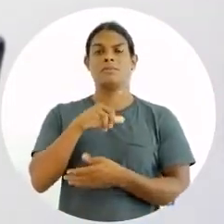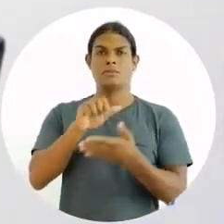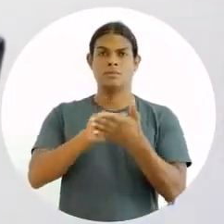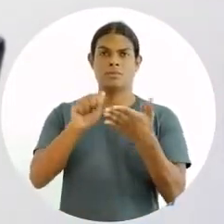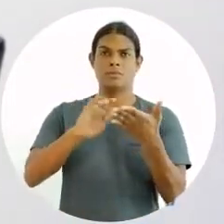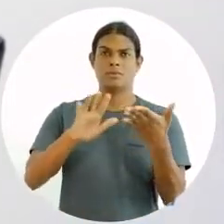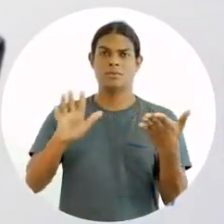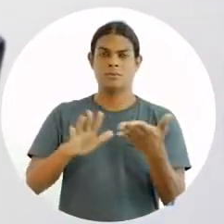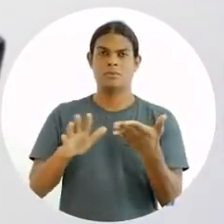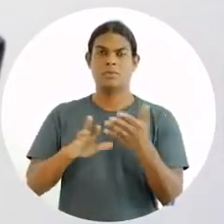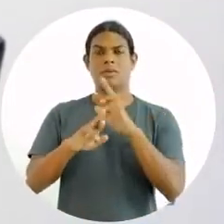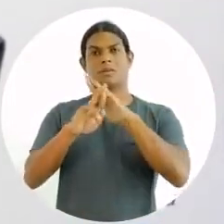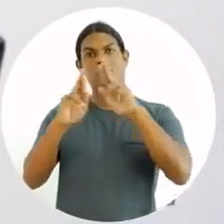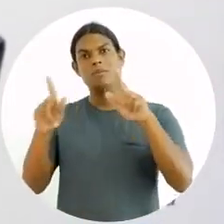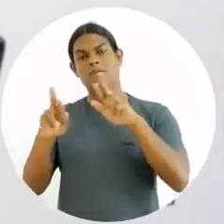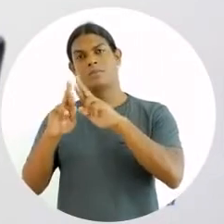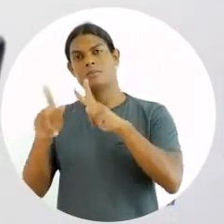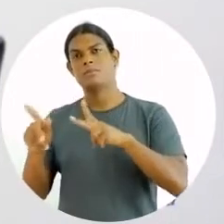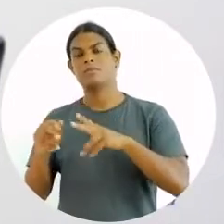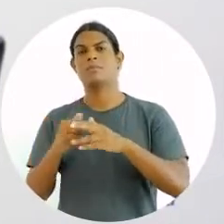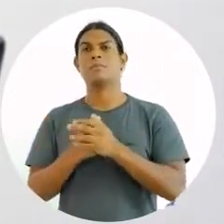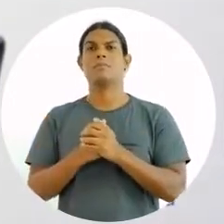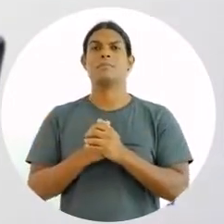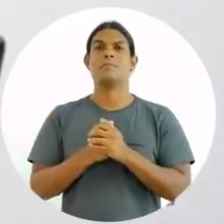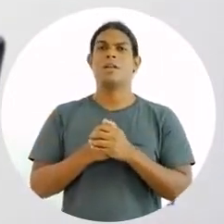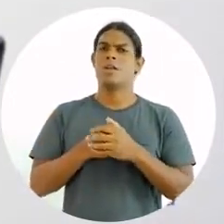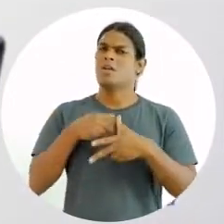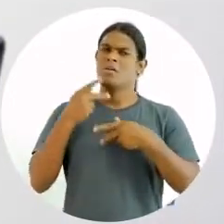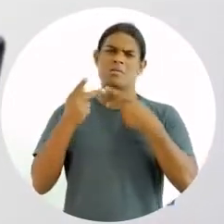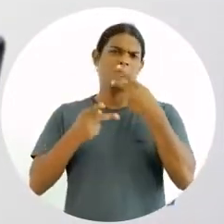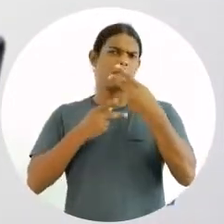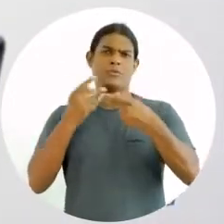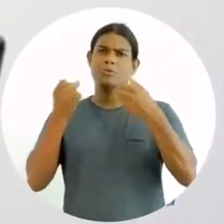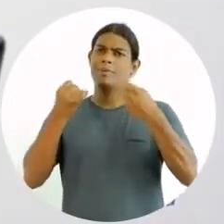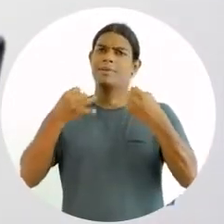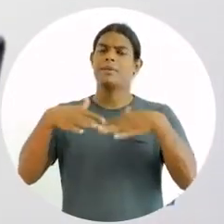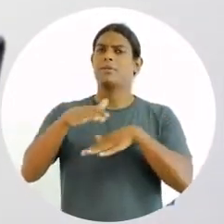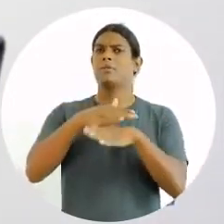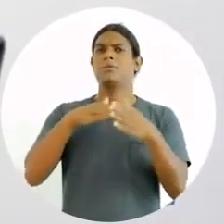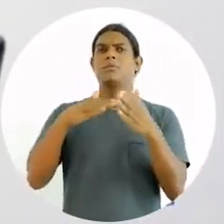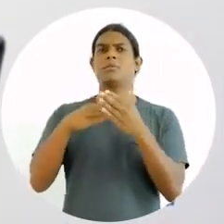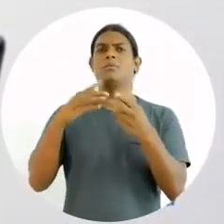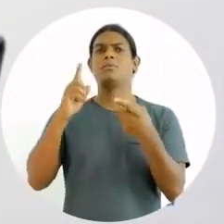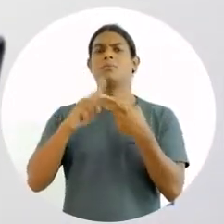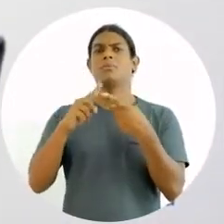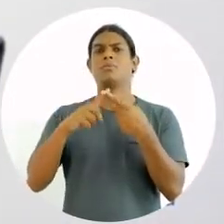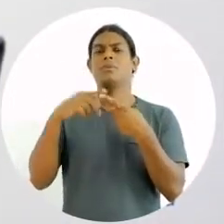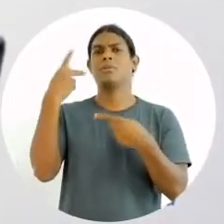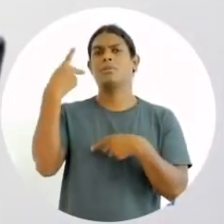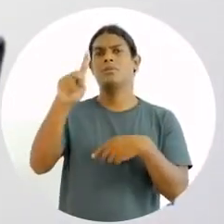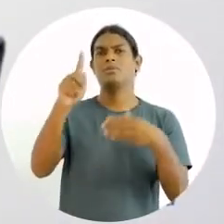atividades inerentes em cada bloco, eu tenho